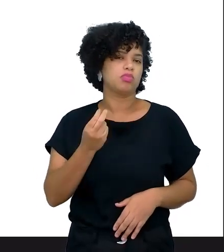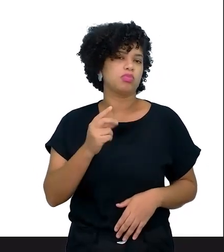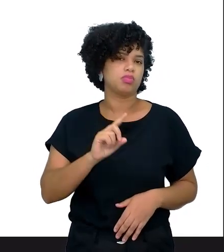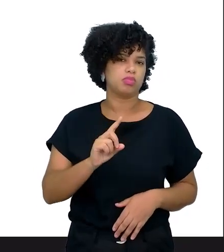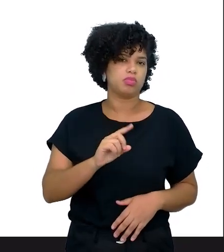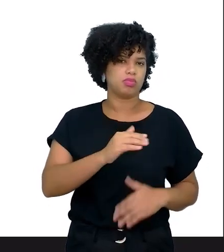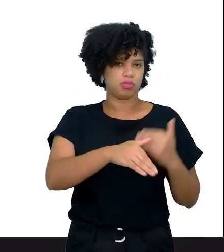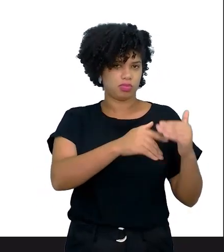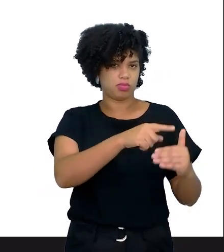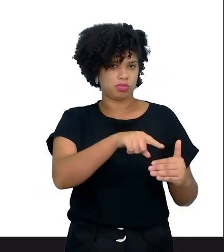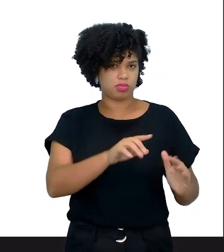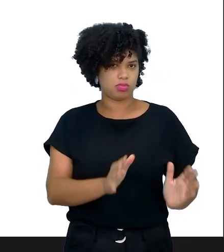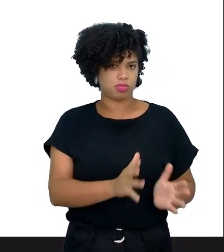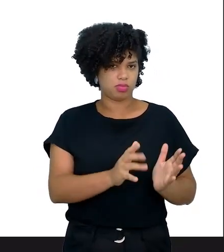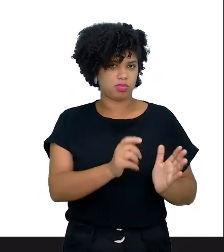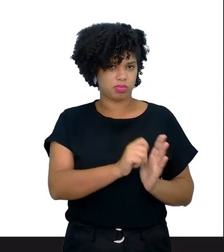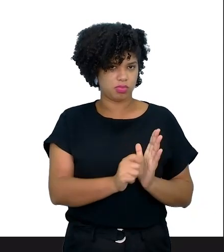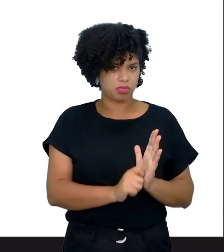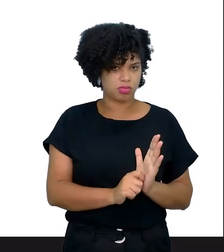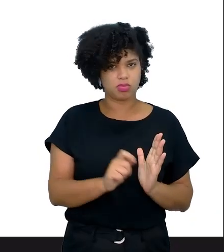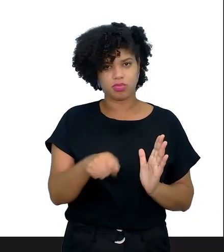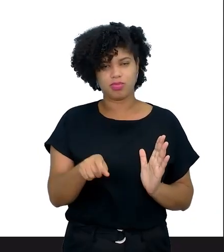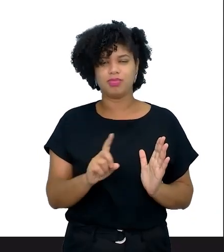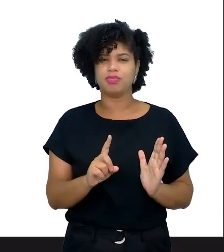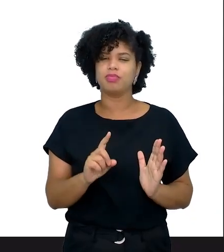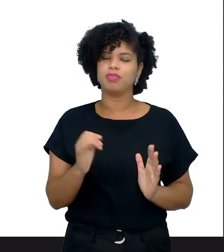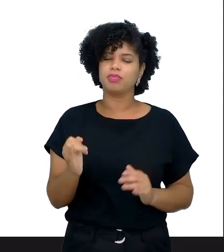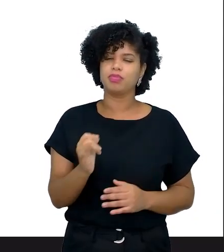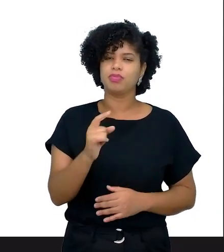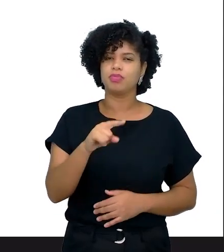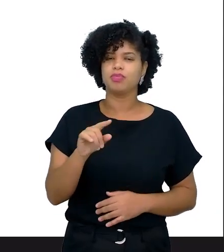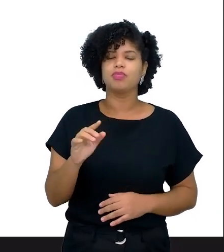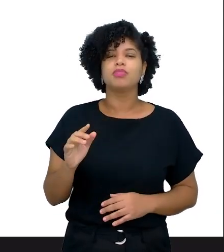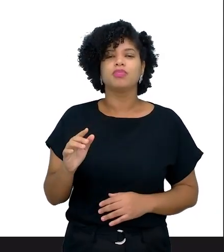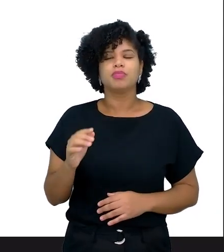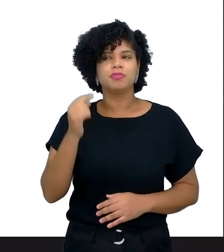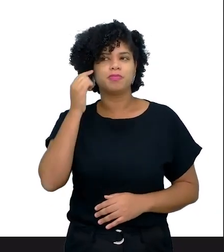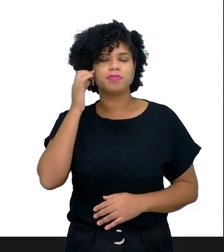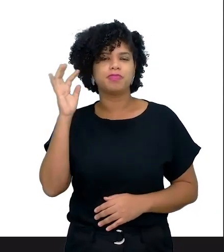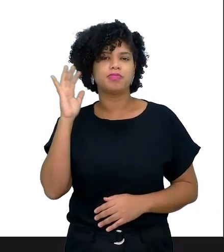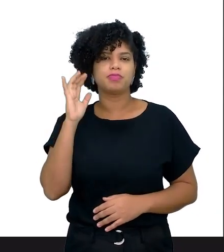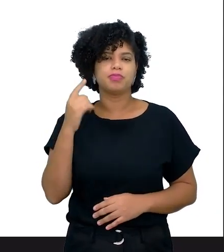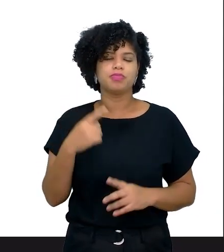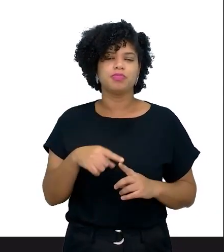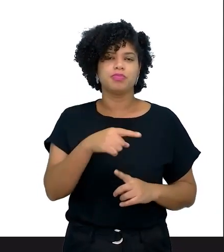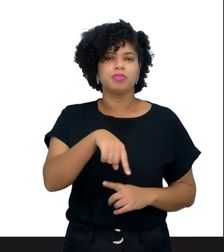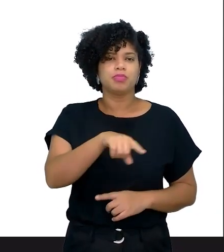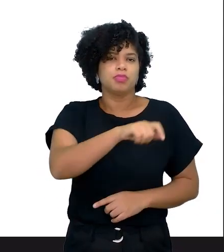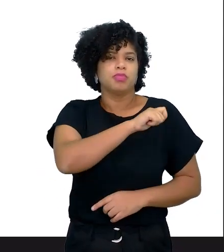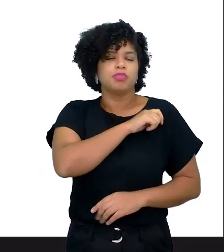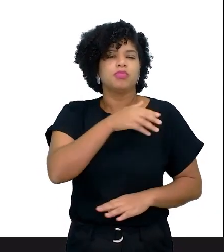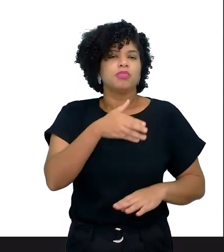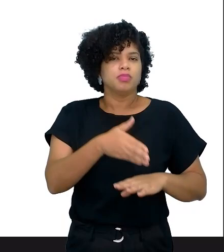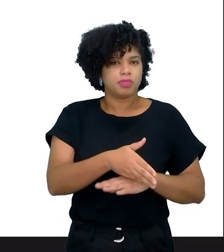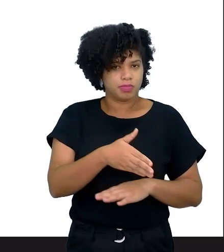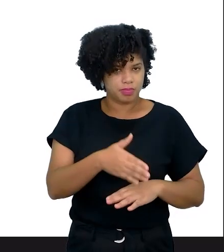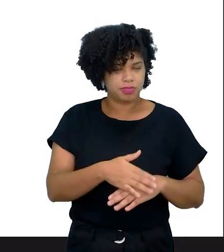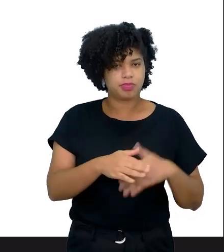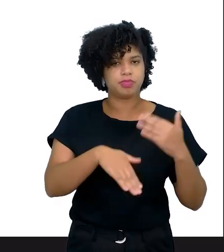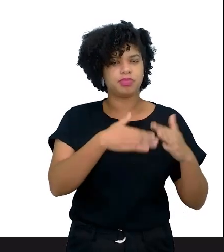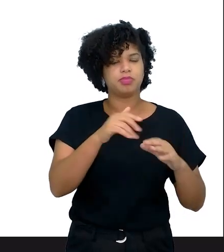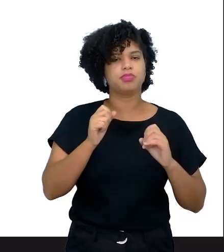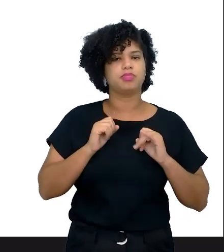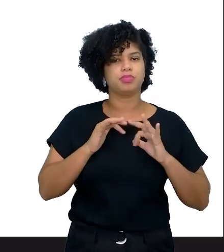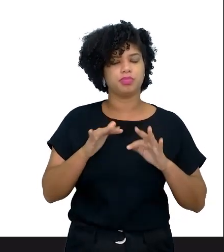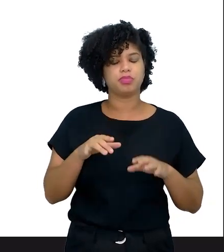desenvolvimento do processo de escrita de uma maneira interativa, já que a gente está falando que o aluno tem que estar no processo ativo, ou seja,